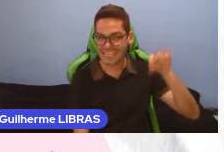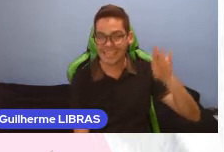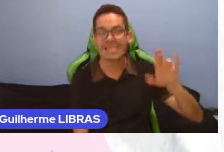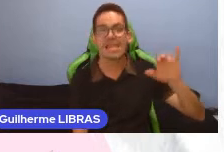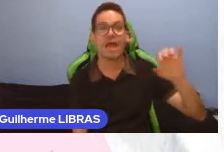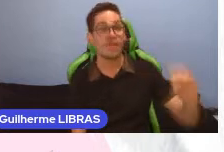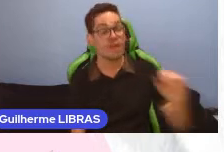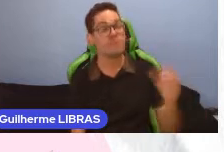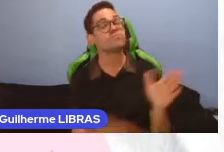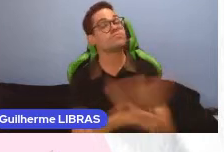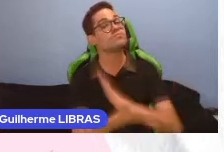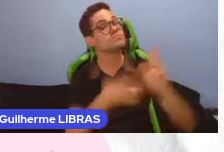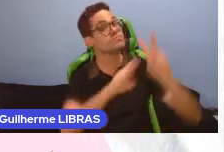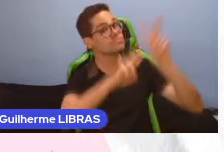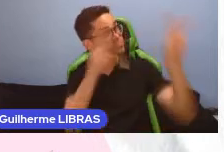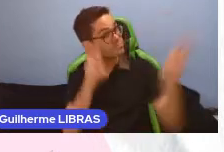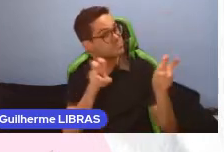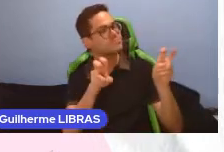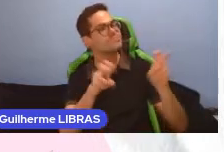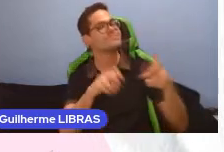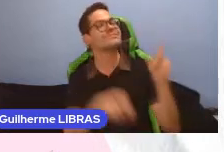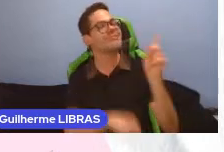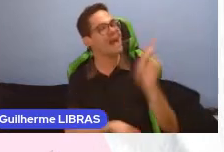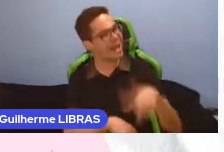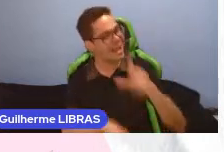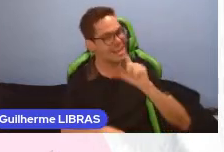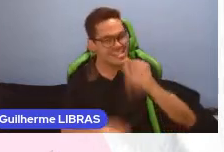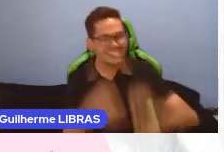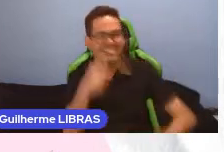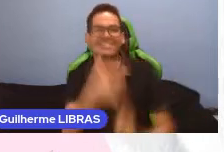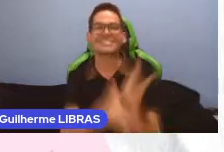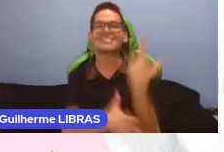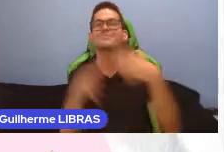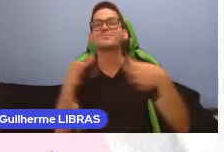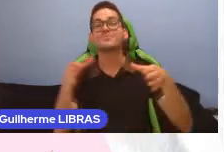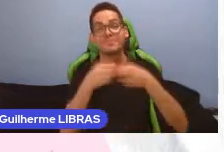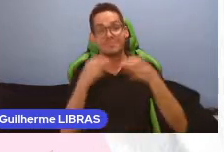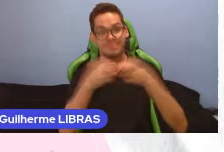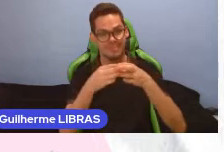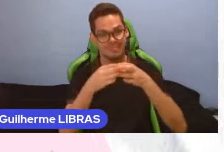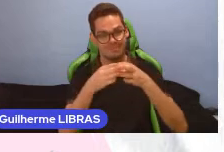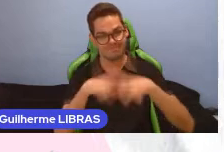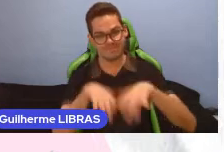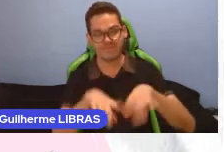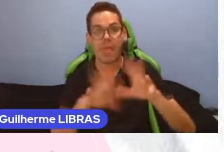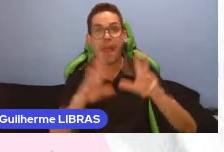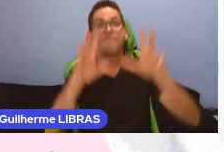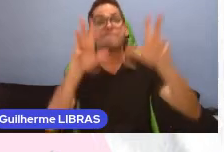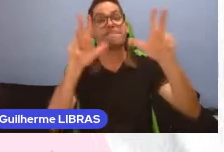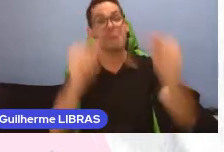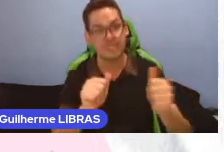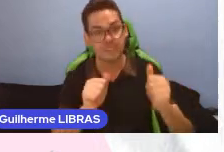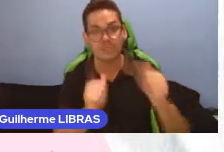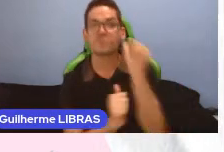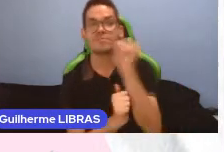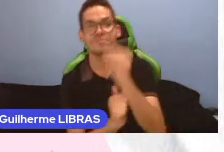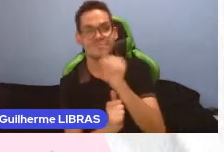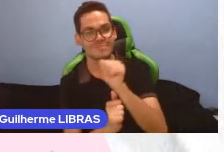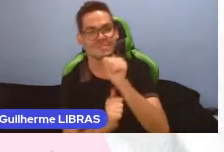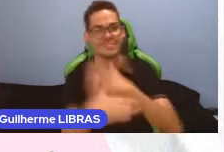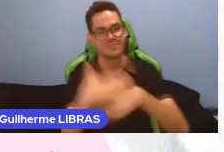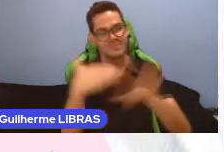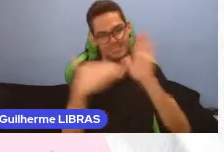o assunto, porque o nosso portal é construído de forma coletiva para todos, todas e todes.